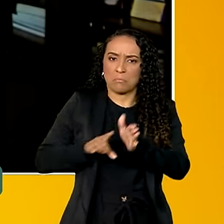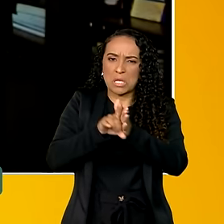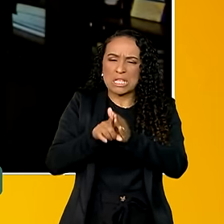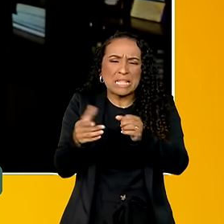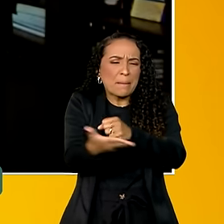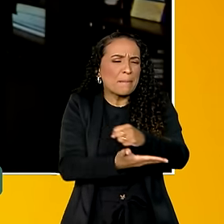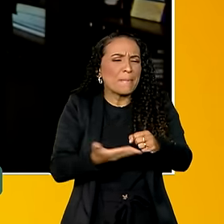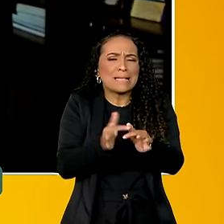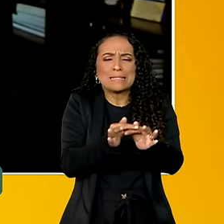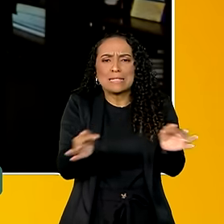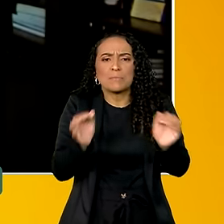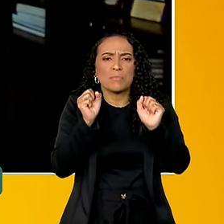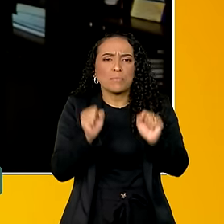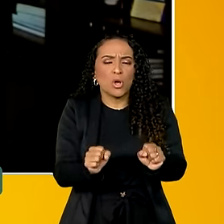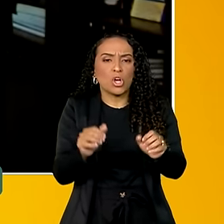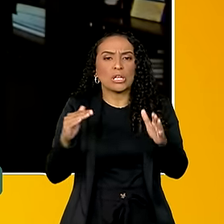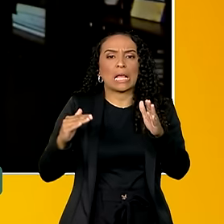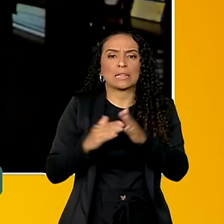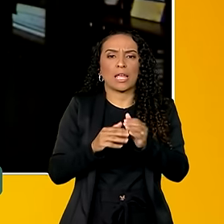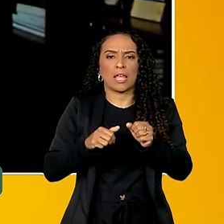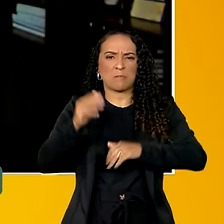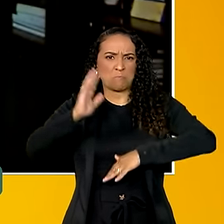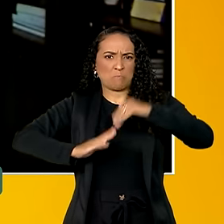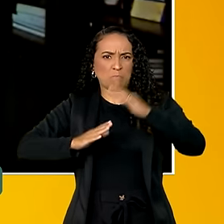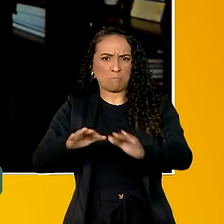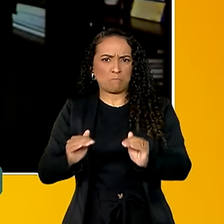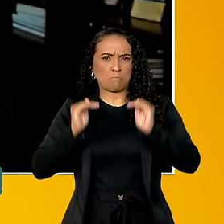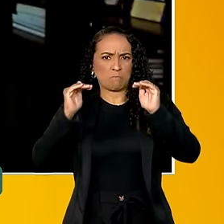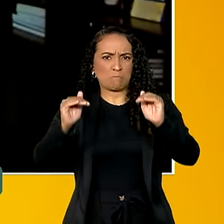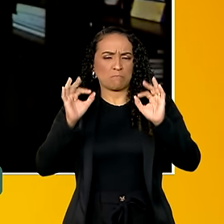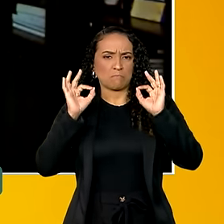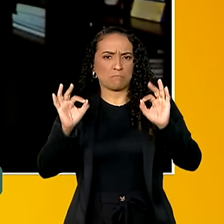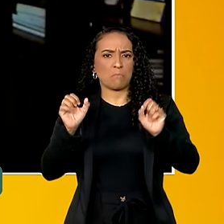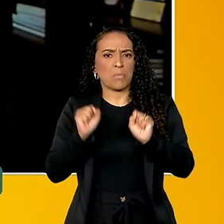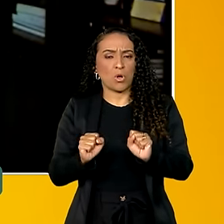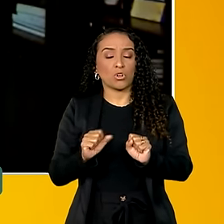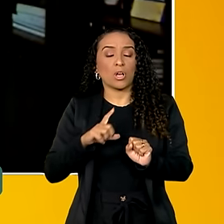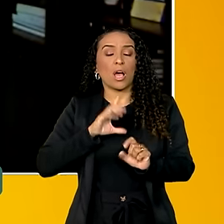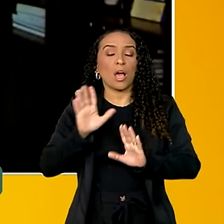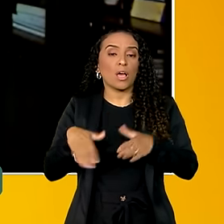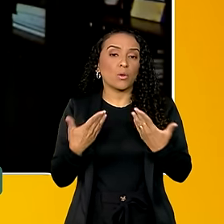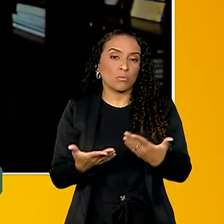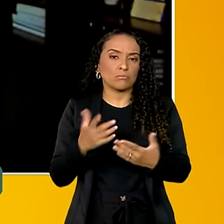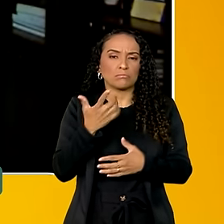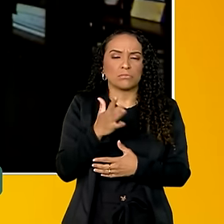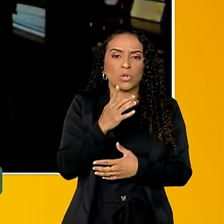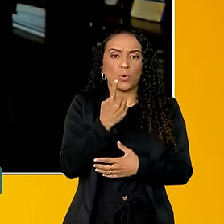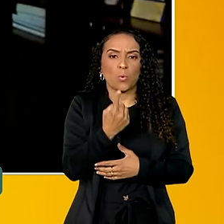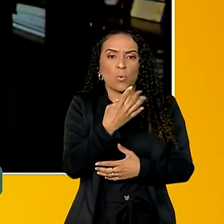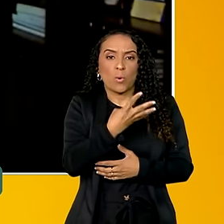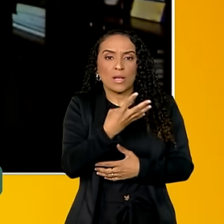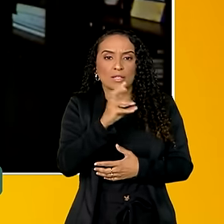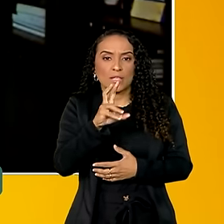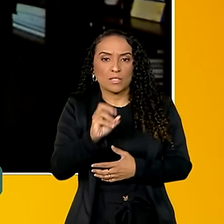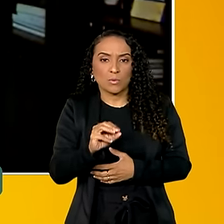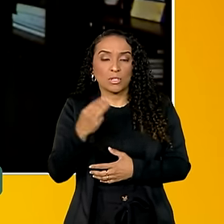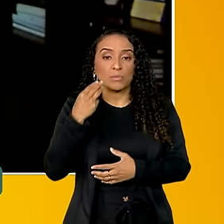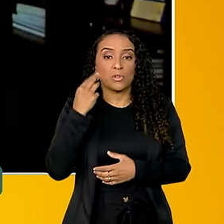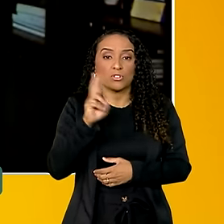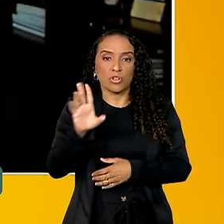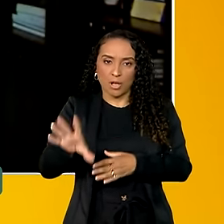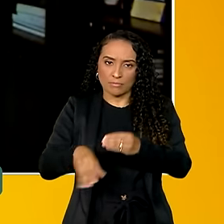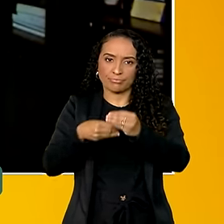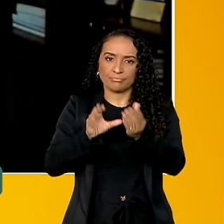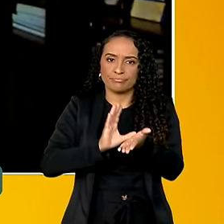a mais básica possível, a aplicada. E aí, nós estamos colocando, da ordem, R$ 450 milhões.